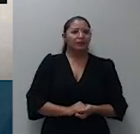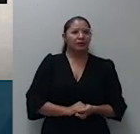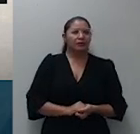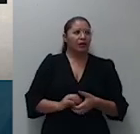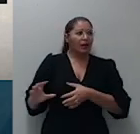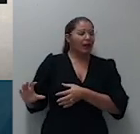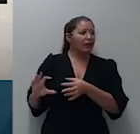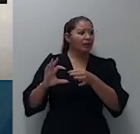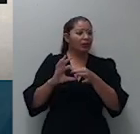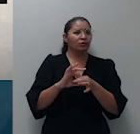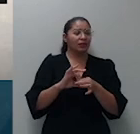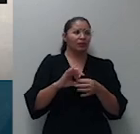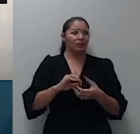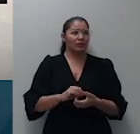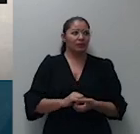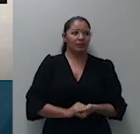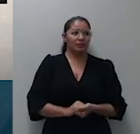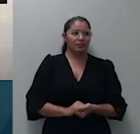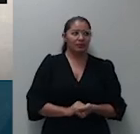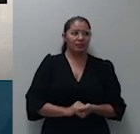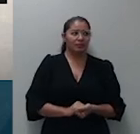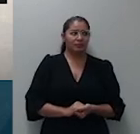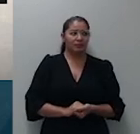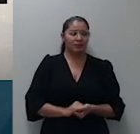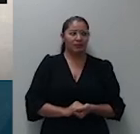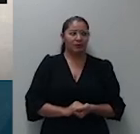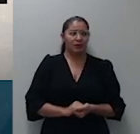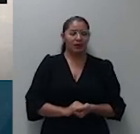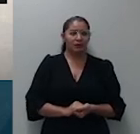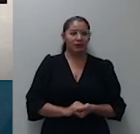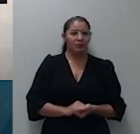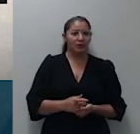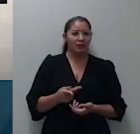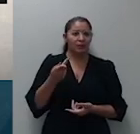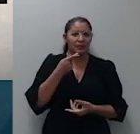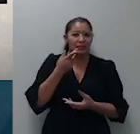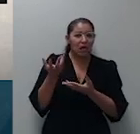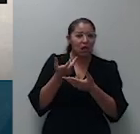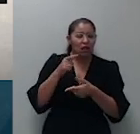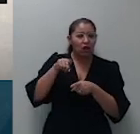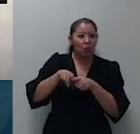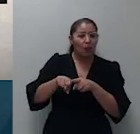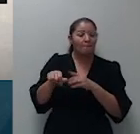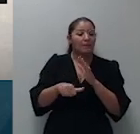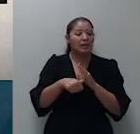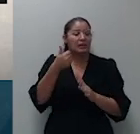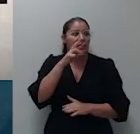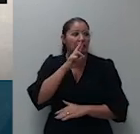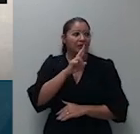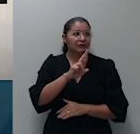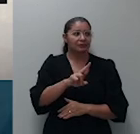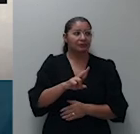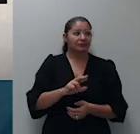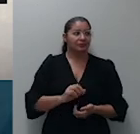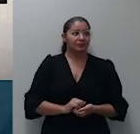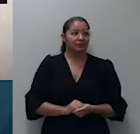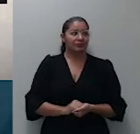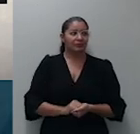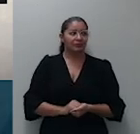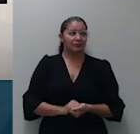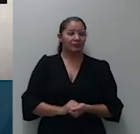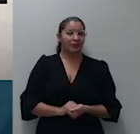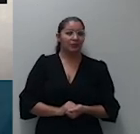também destaca o eminente relator pois a denominada primeira decisão aquela de 103 e 105 foi exarada